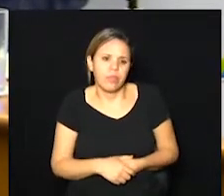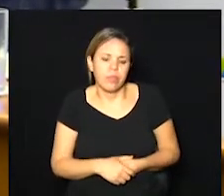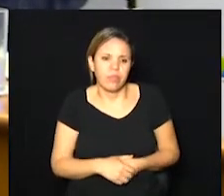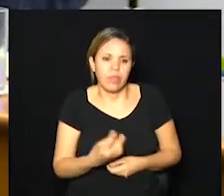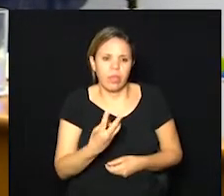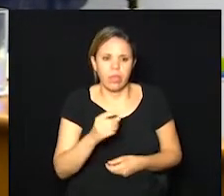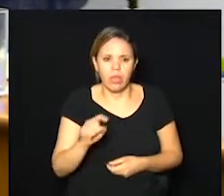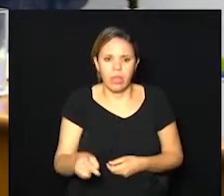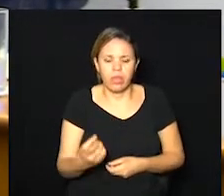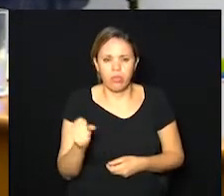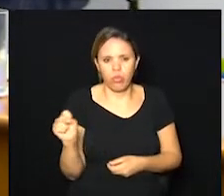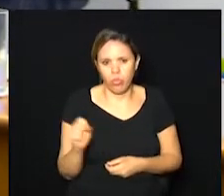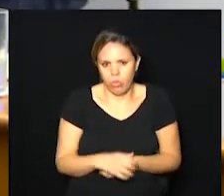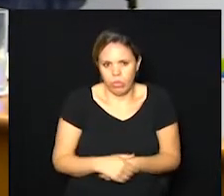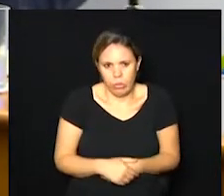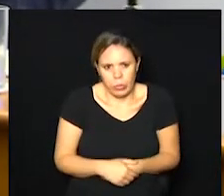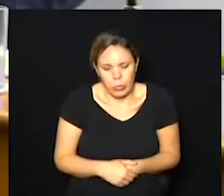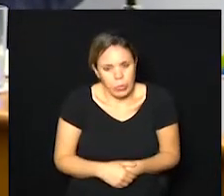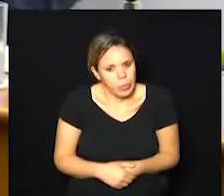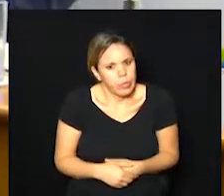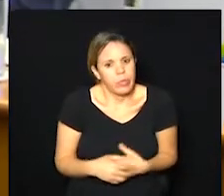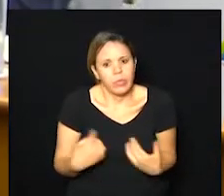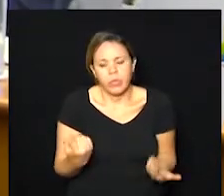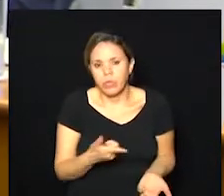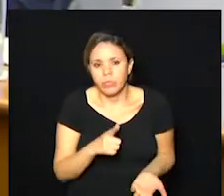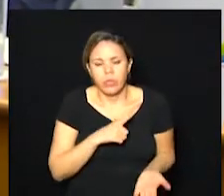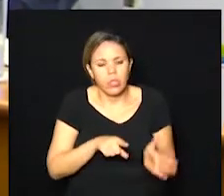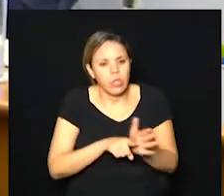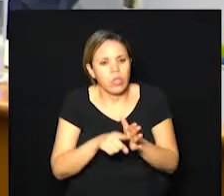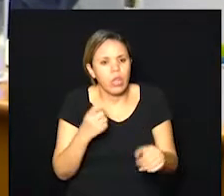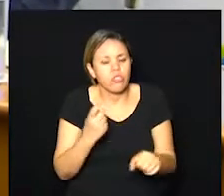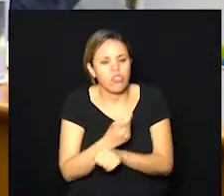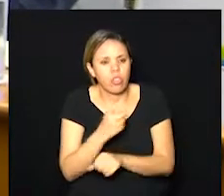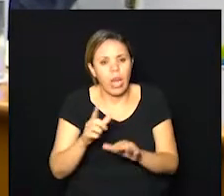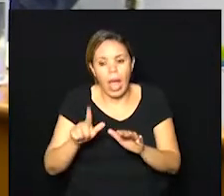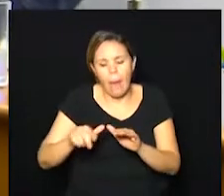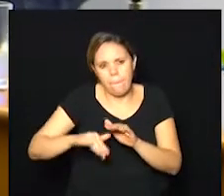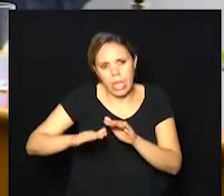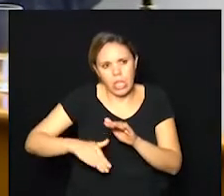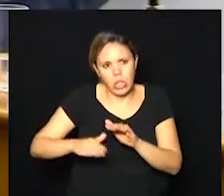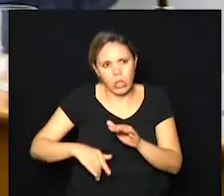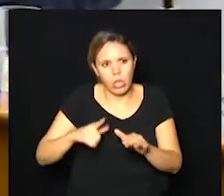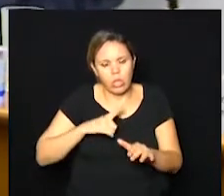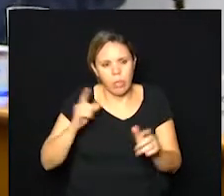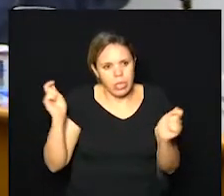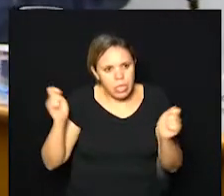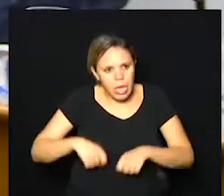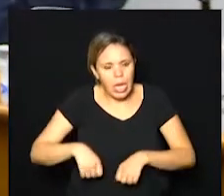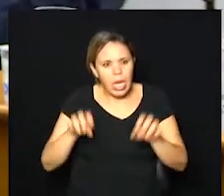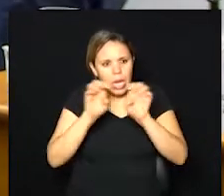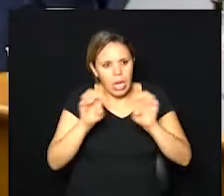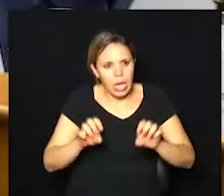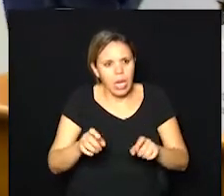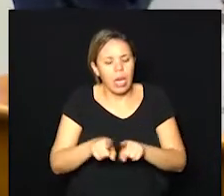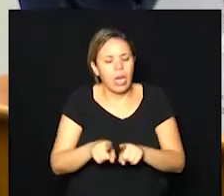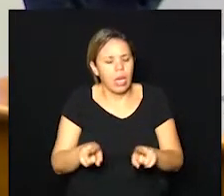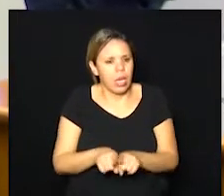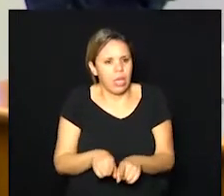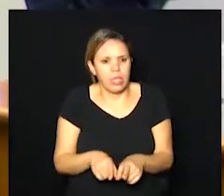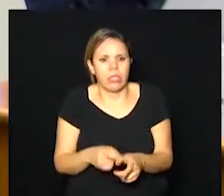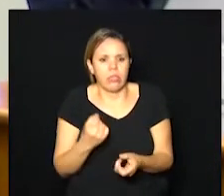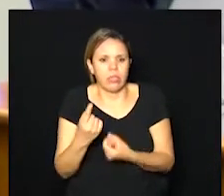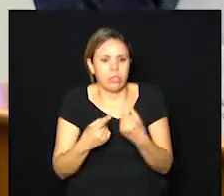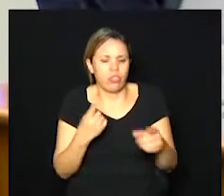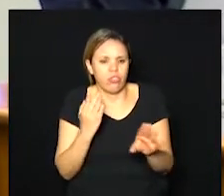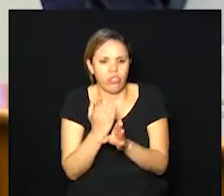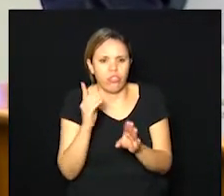3.8 quer dizer a nossa subnotificação é menor nós estamos tendo mais capacidade de reconhecer casos